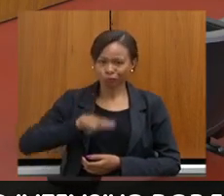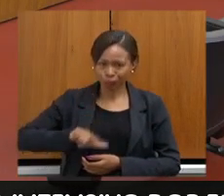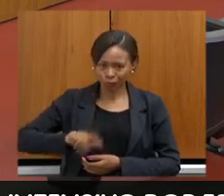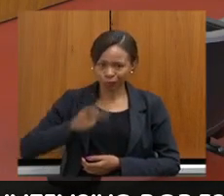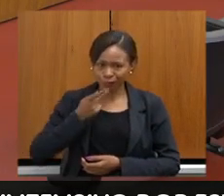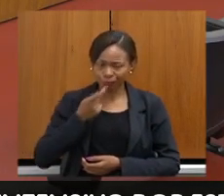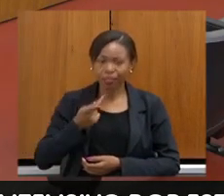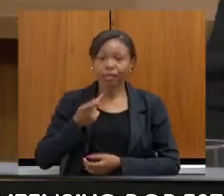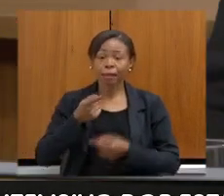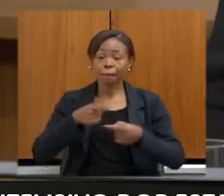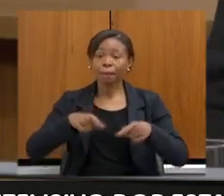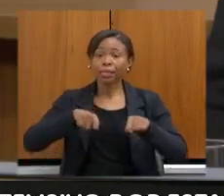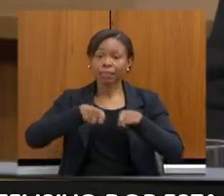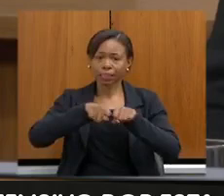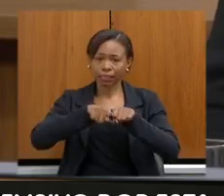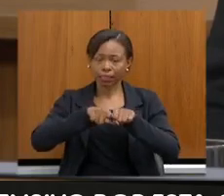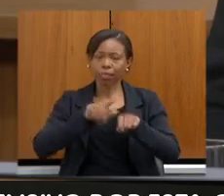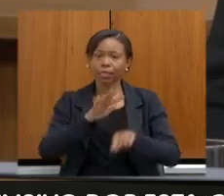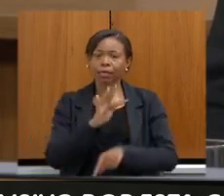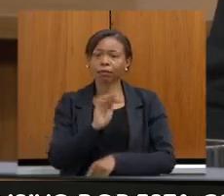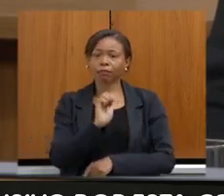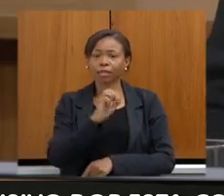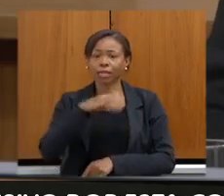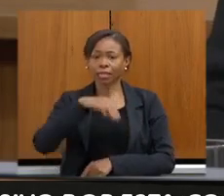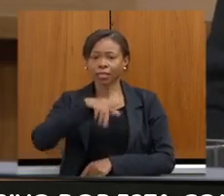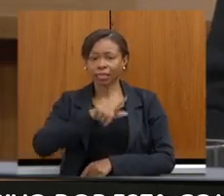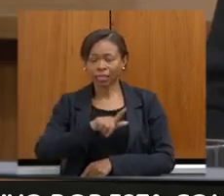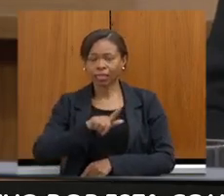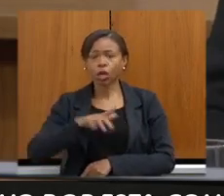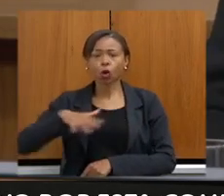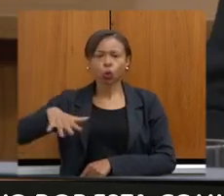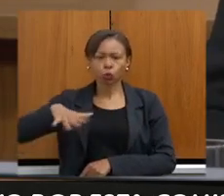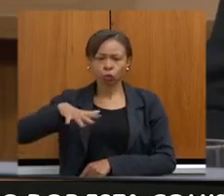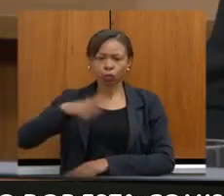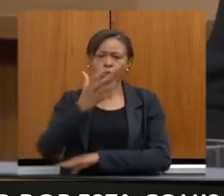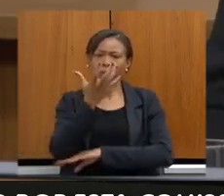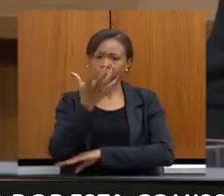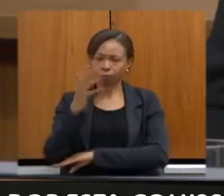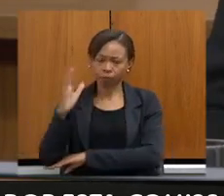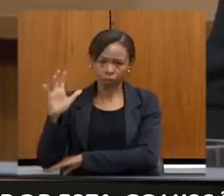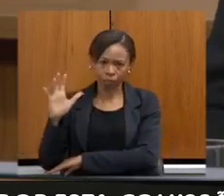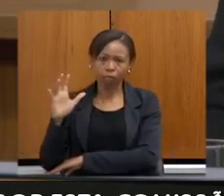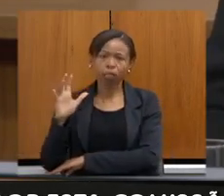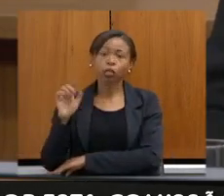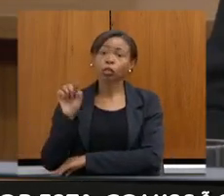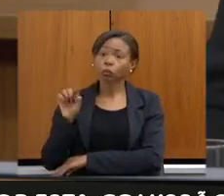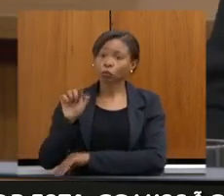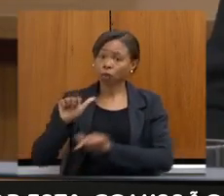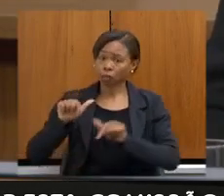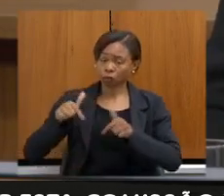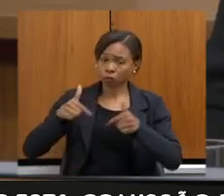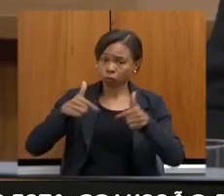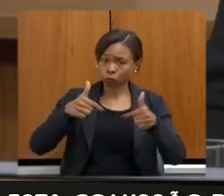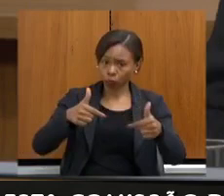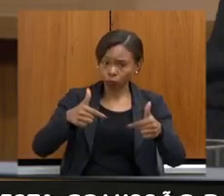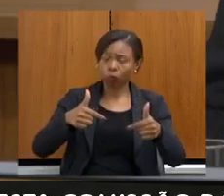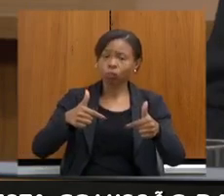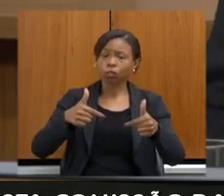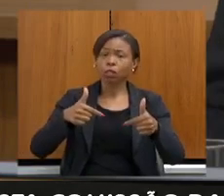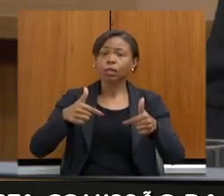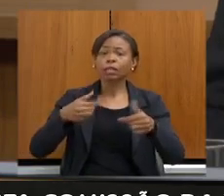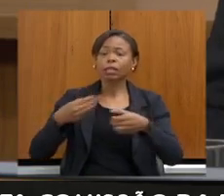Faeng com o Sistema Estadual de Meio Ambiente, tanto nas ações como citadas pelo senhor em relação à